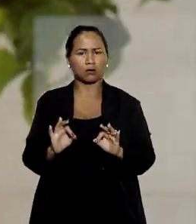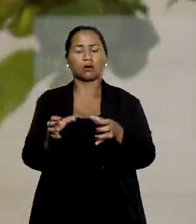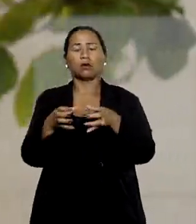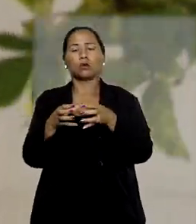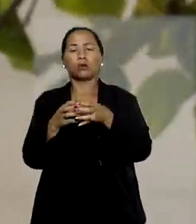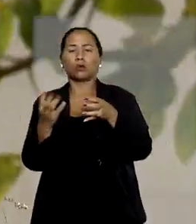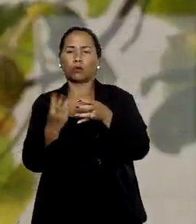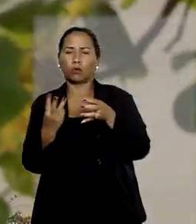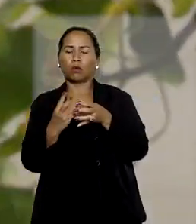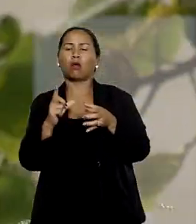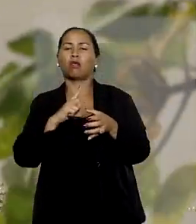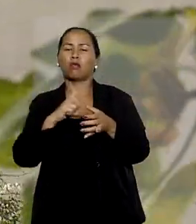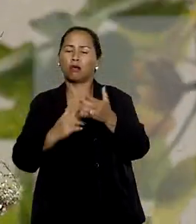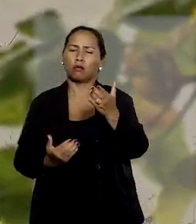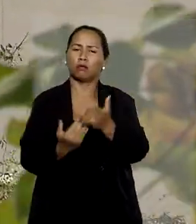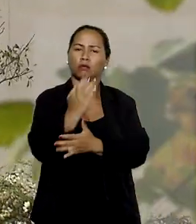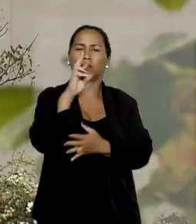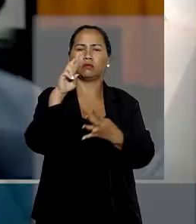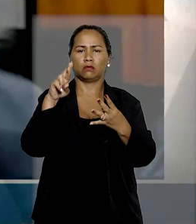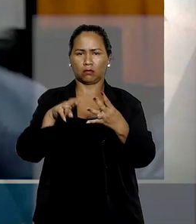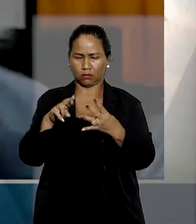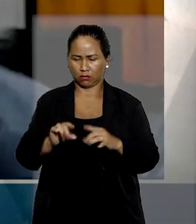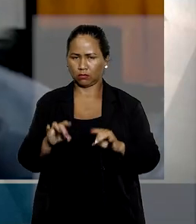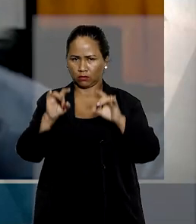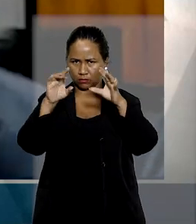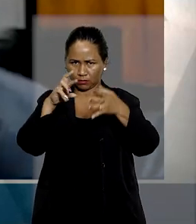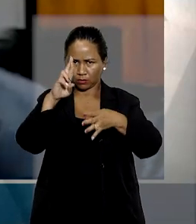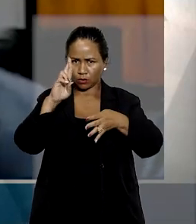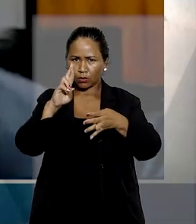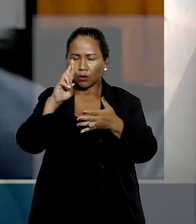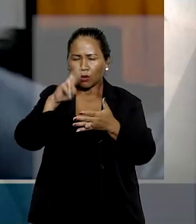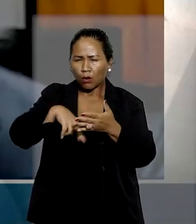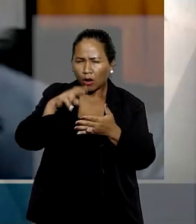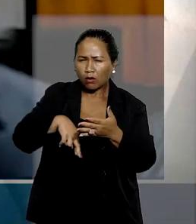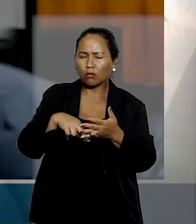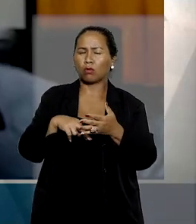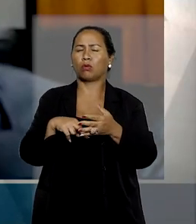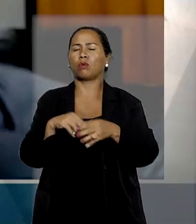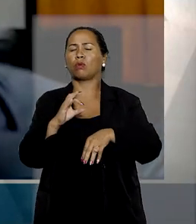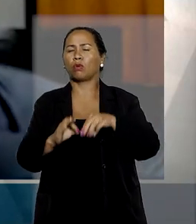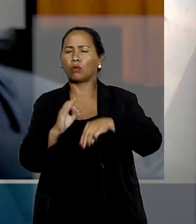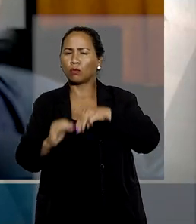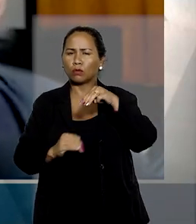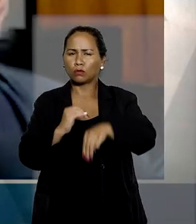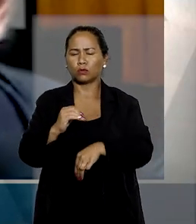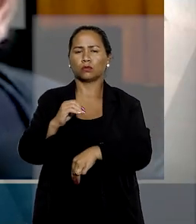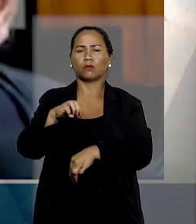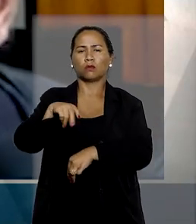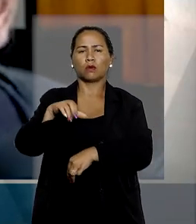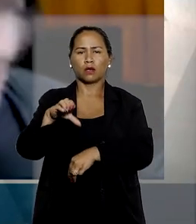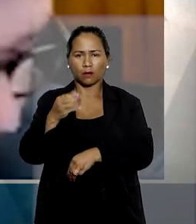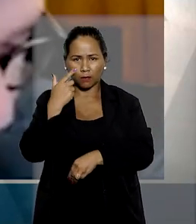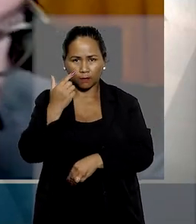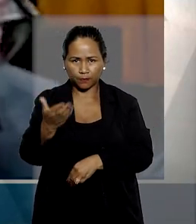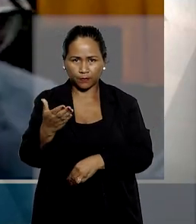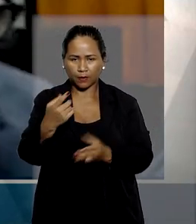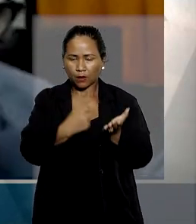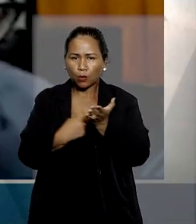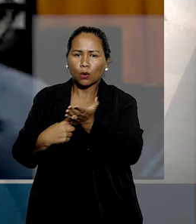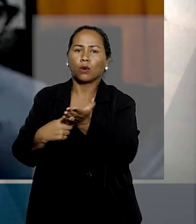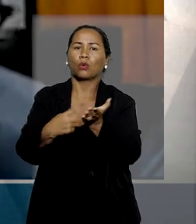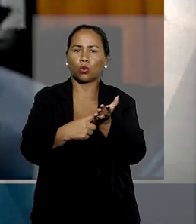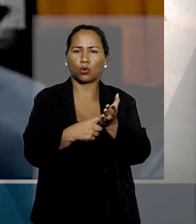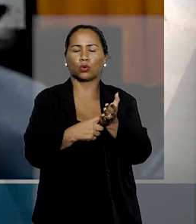quarta turma deu provimento ao recurso especial. O relator, ministro Marco Butzi, considerou que o acórdão de segundo grau